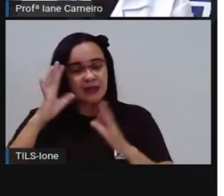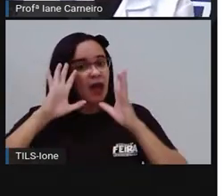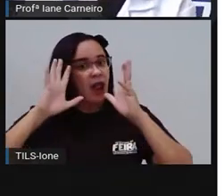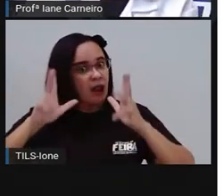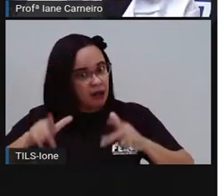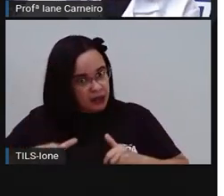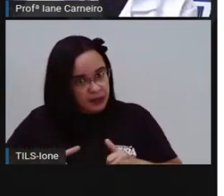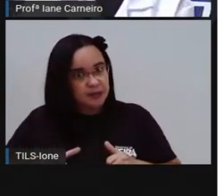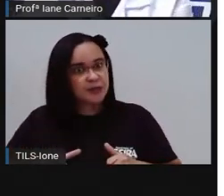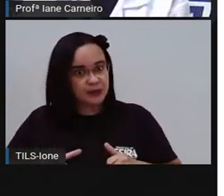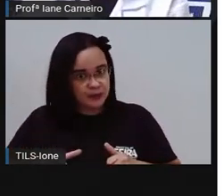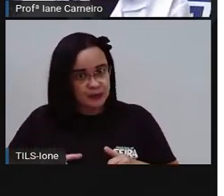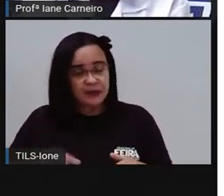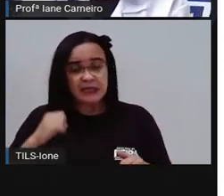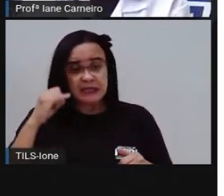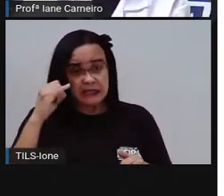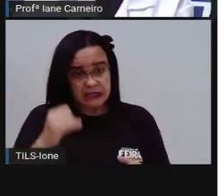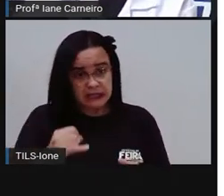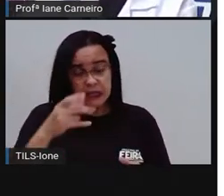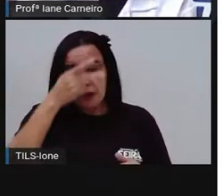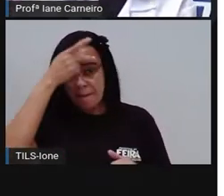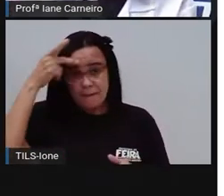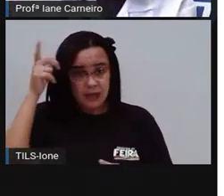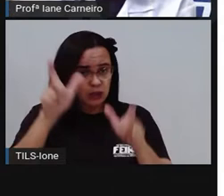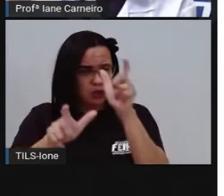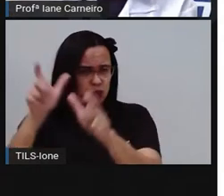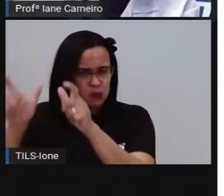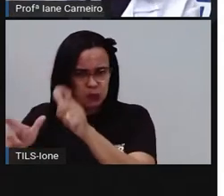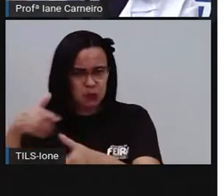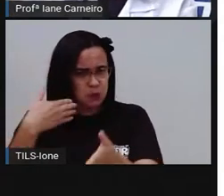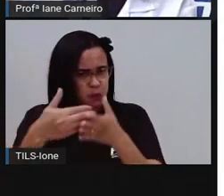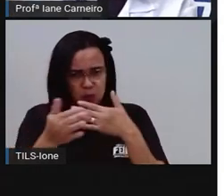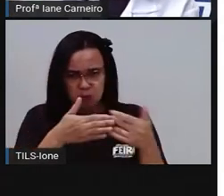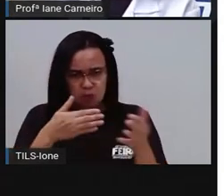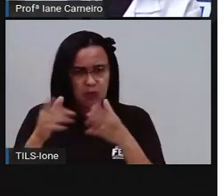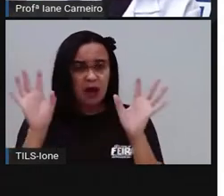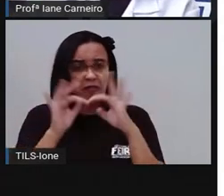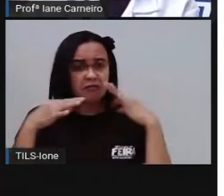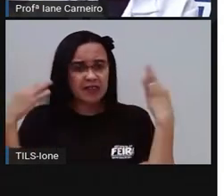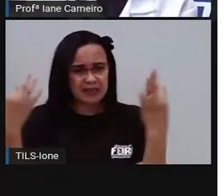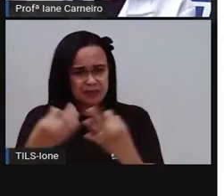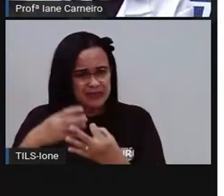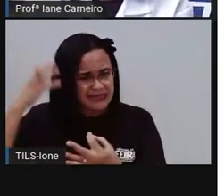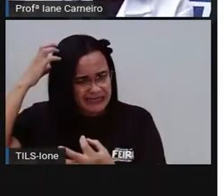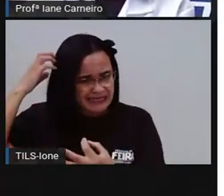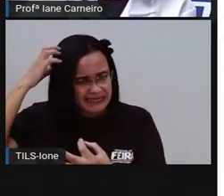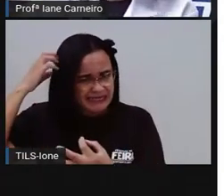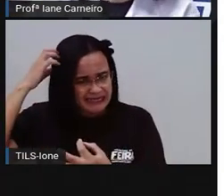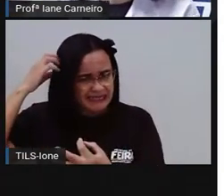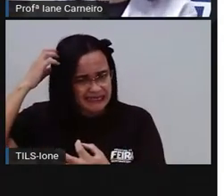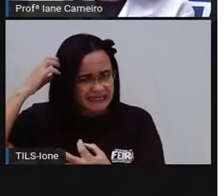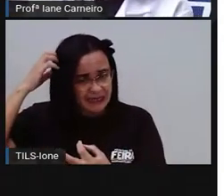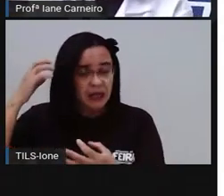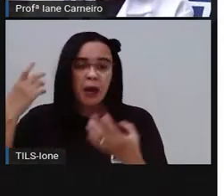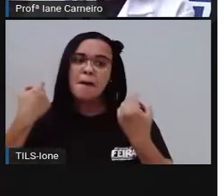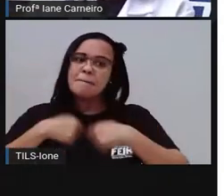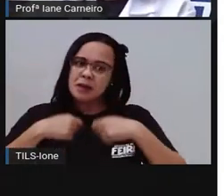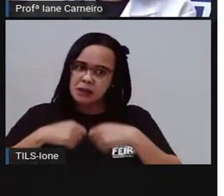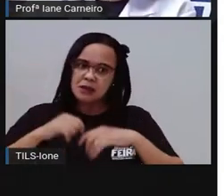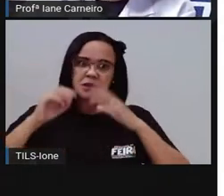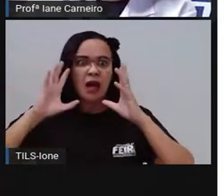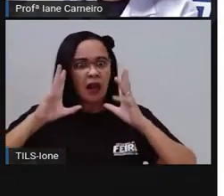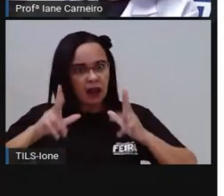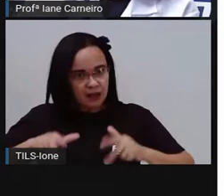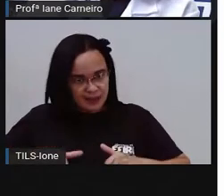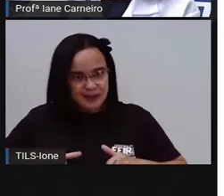da família tiver caspa, é bom lavar também para que não passe, né? Para outra pessoa. Então é bom higienizar também a